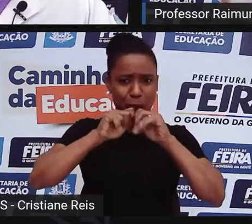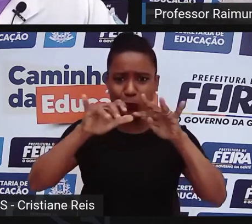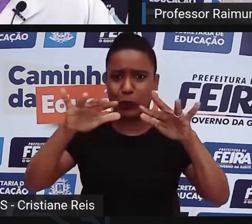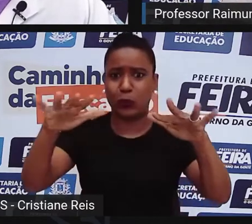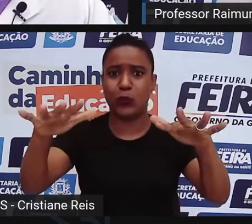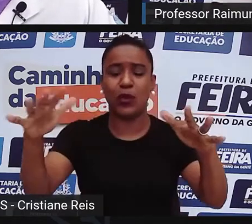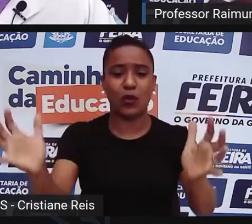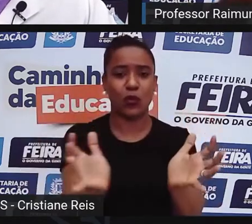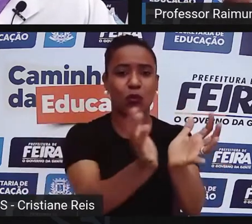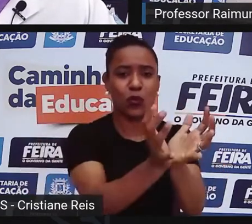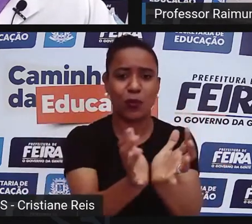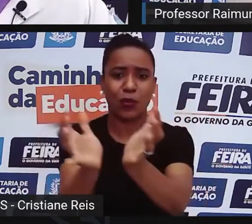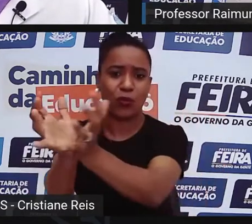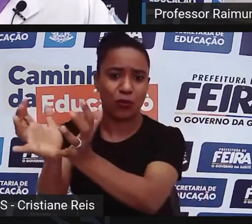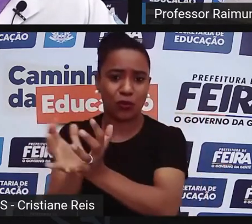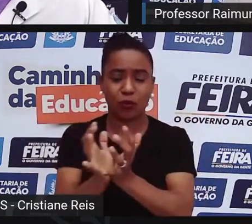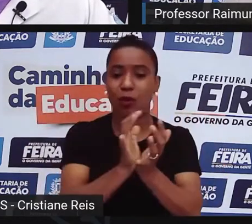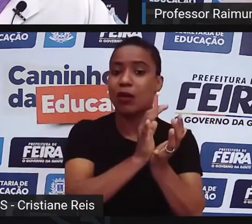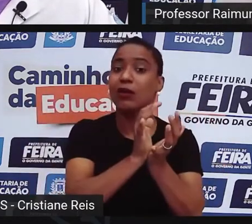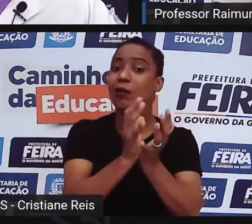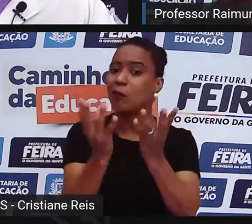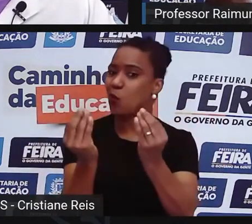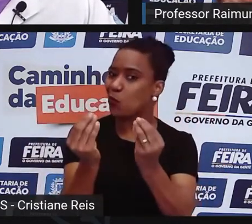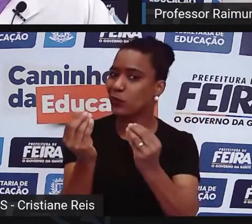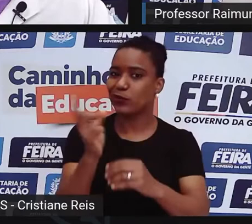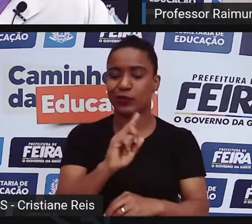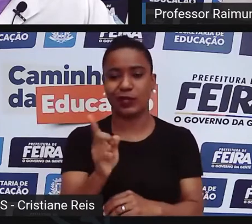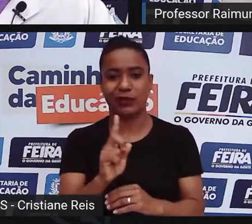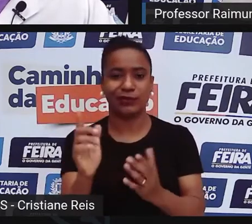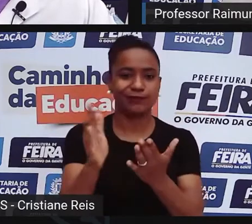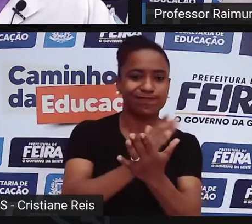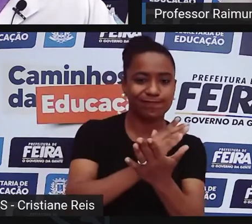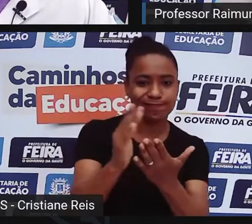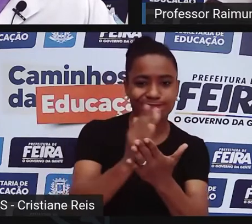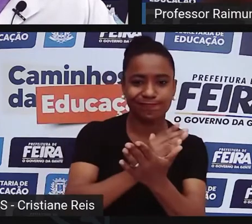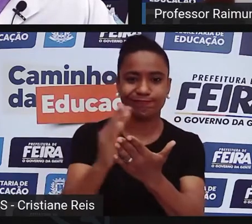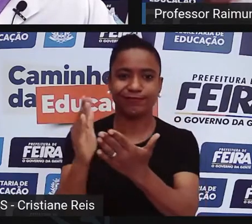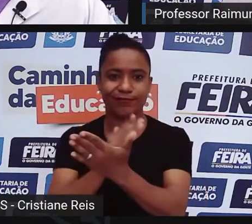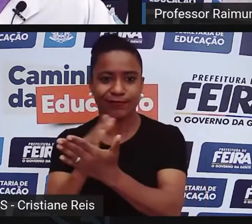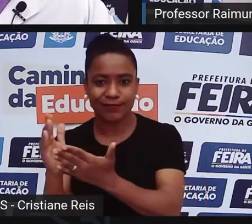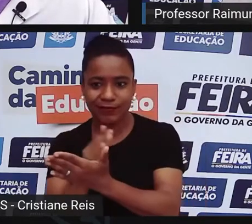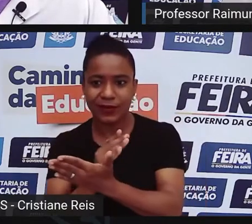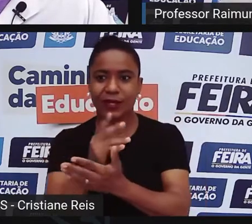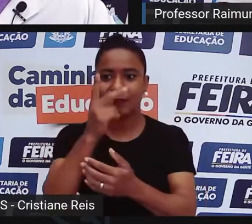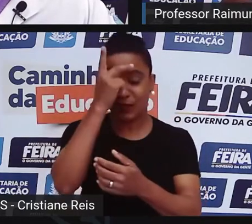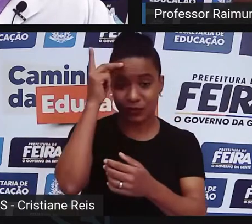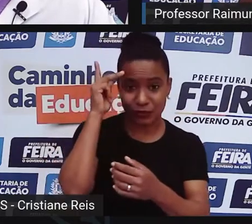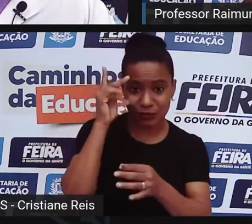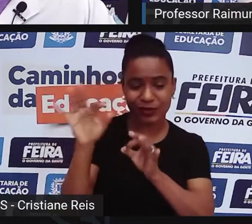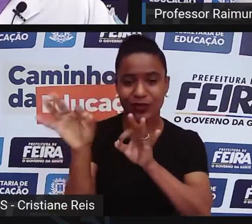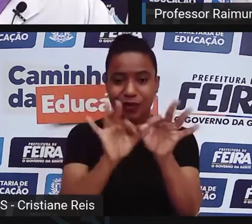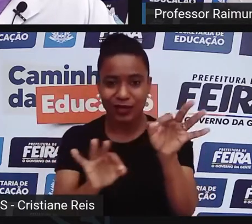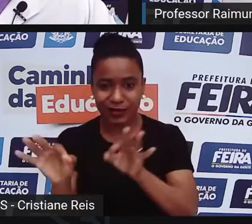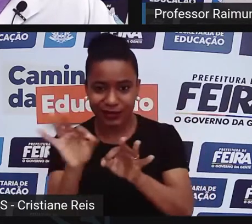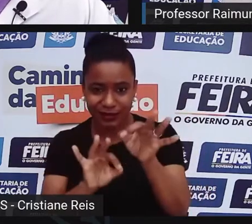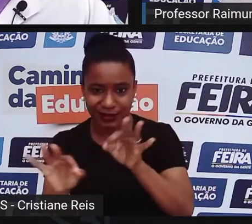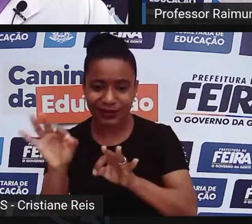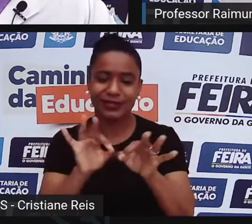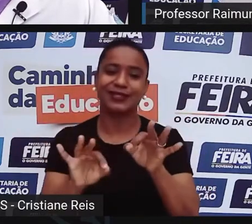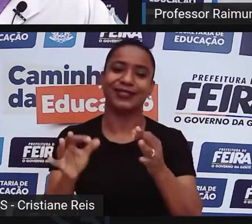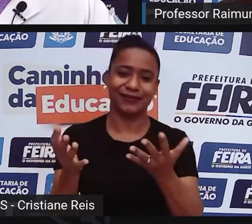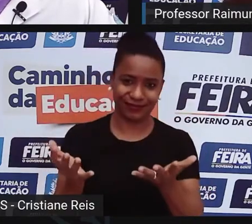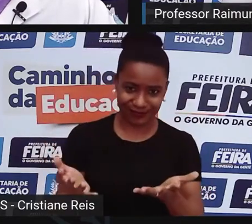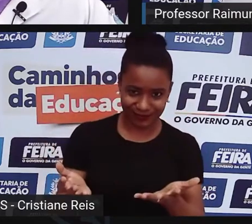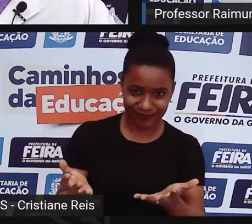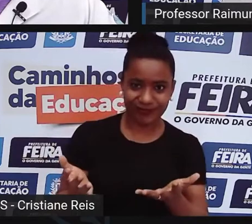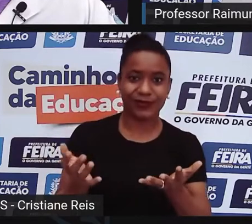grupo de capoeira, de mestre de capoeira, mas está chegando para algumas pessoas que se organizam, fazem as suas associações,